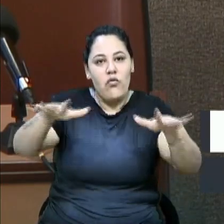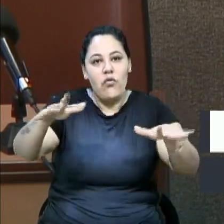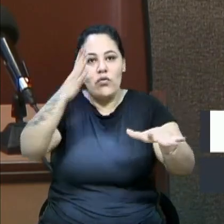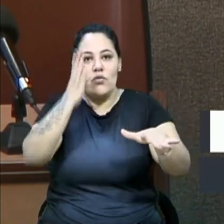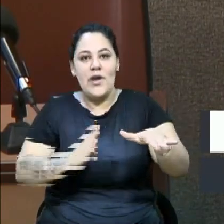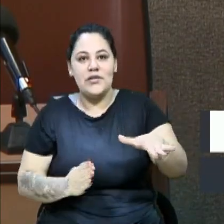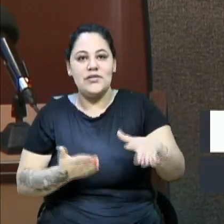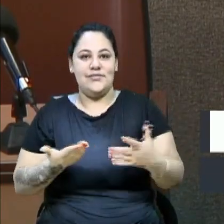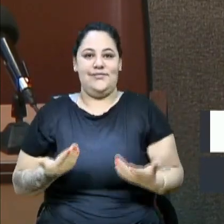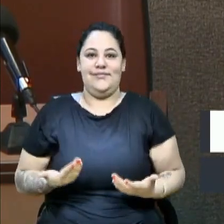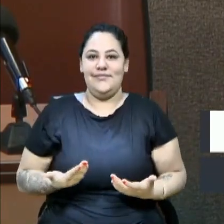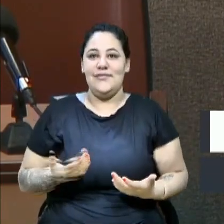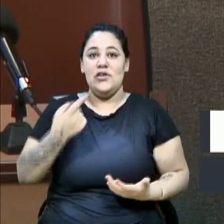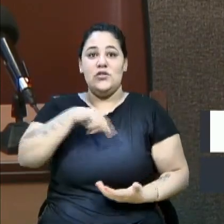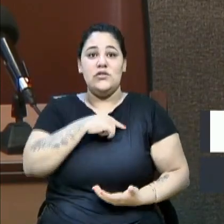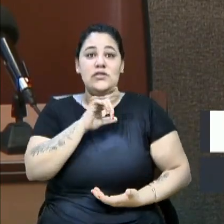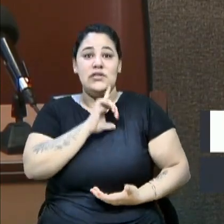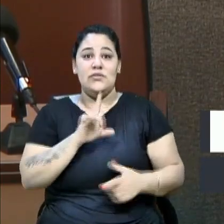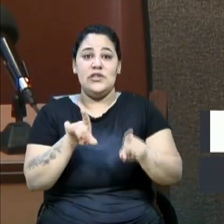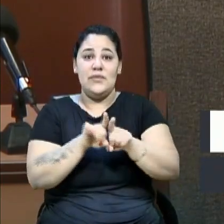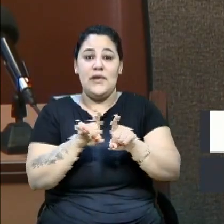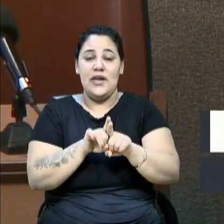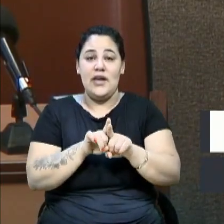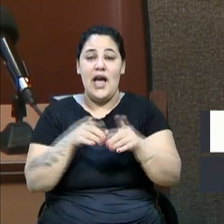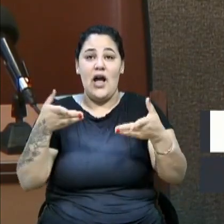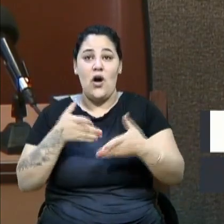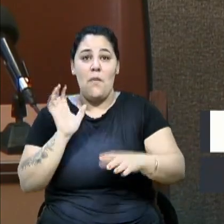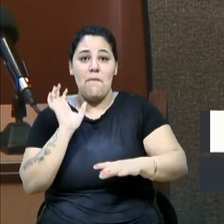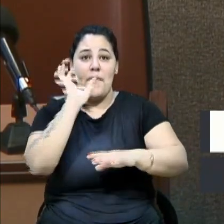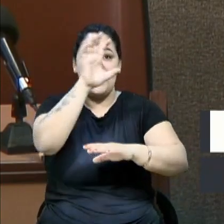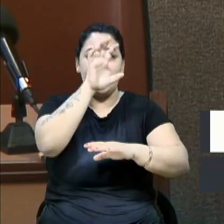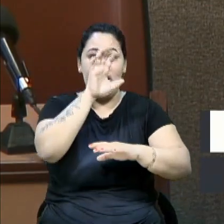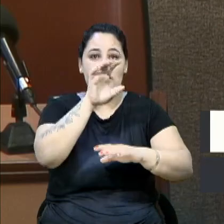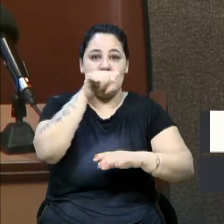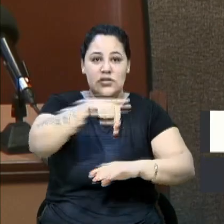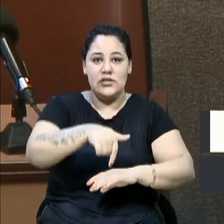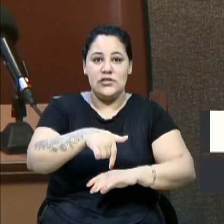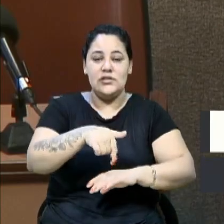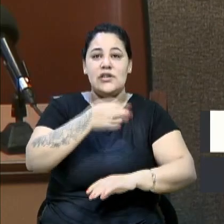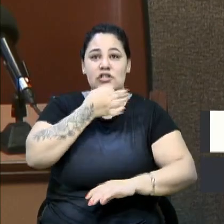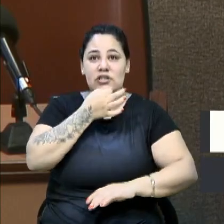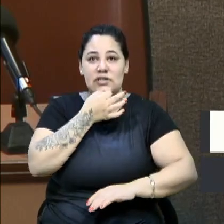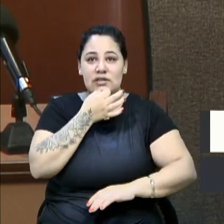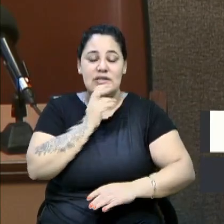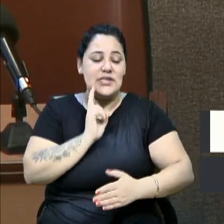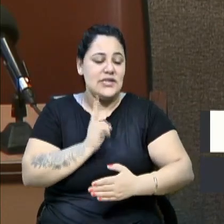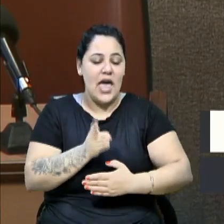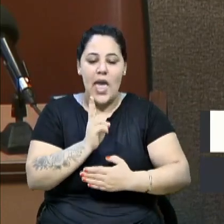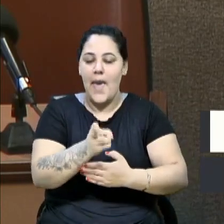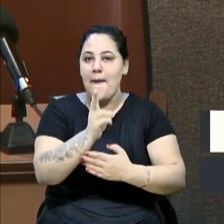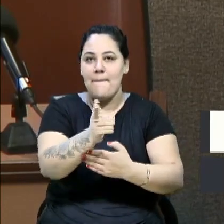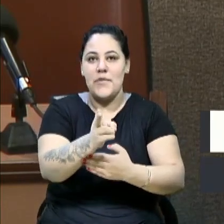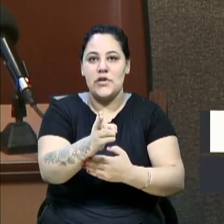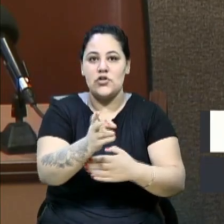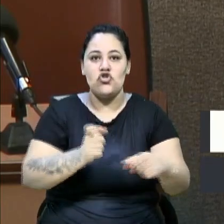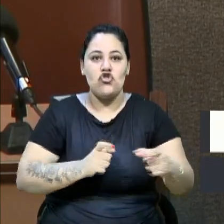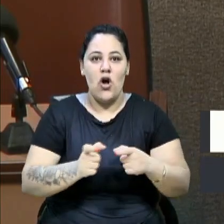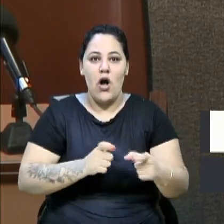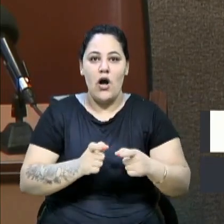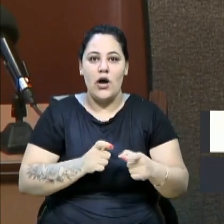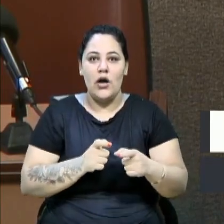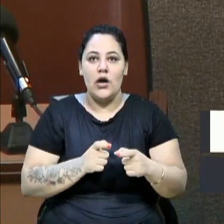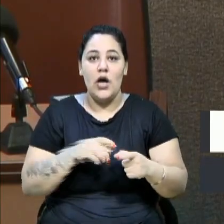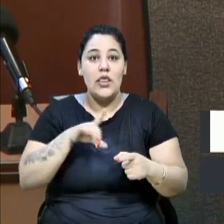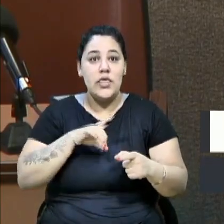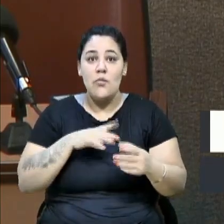do Sul. Então nós temos também agora o basquete, o basquete de Caxias, que cada vez que joga, tem mais público, às